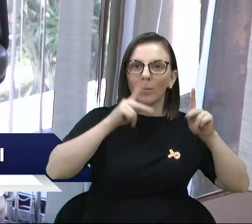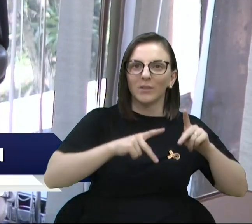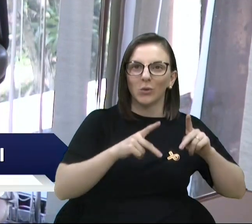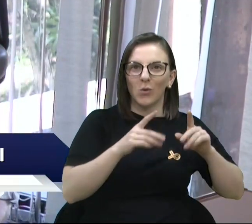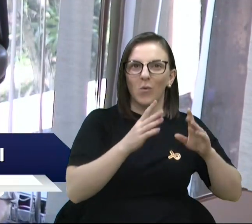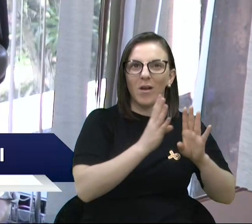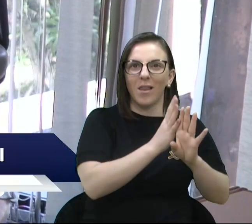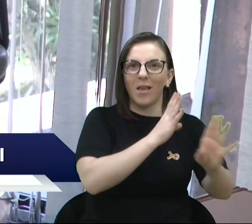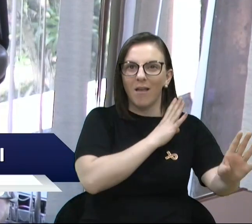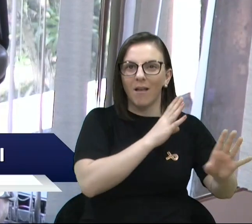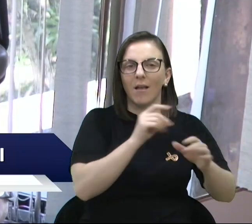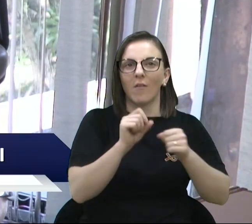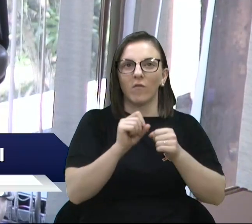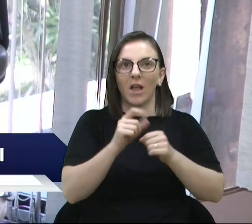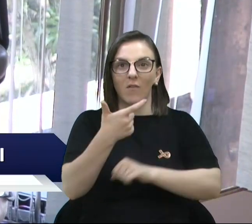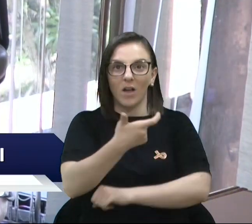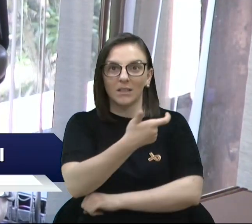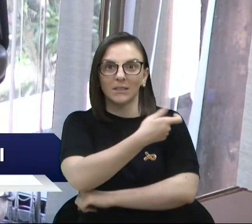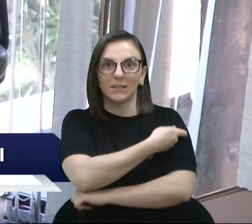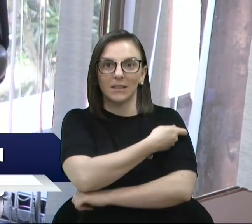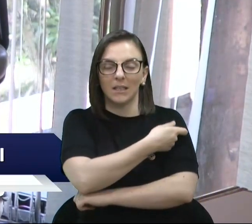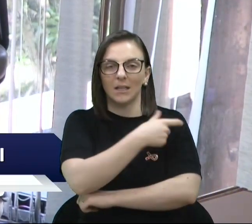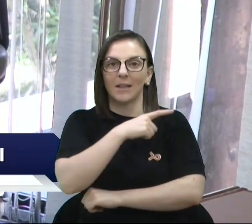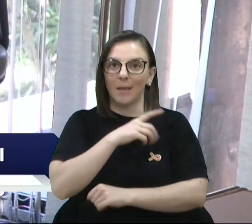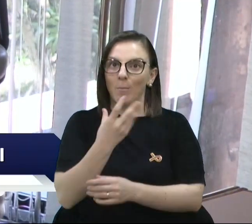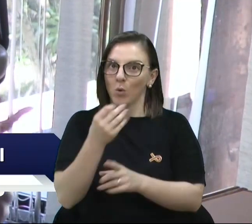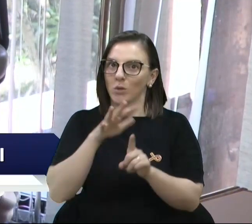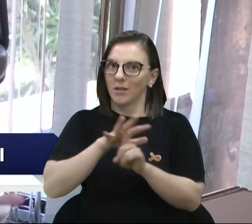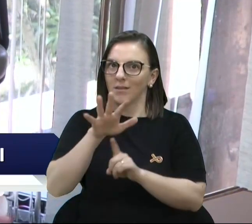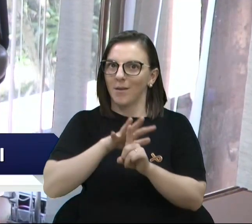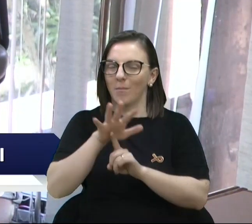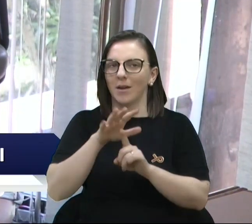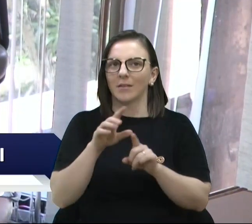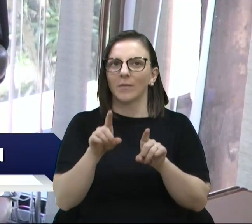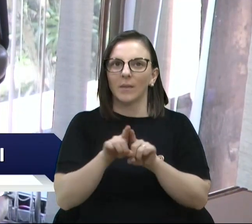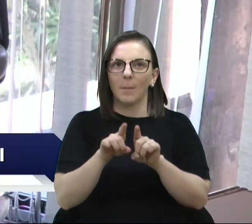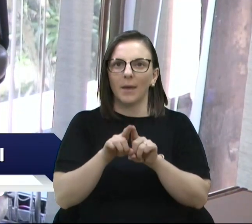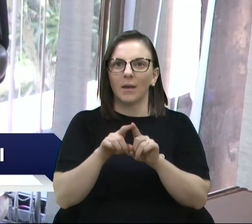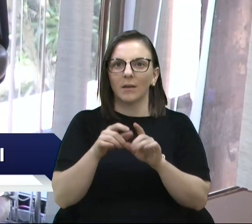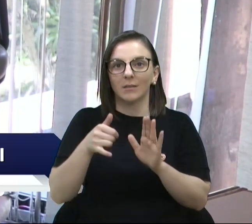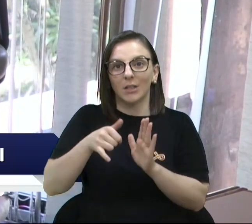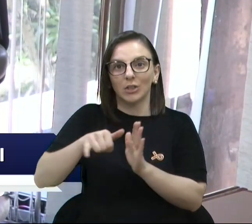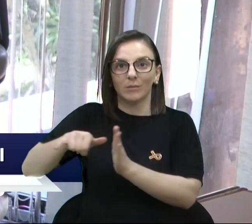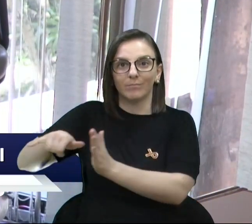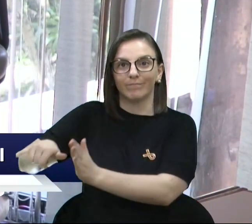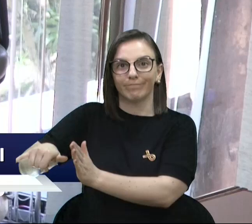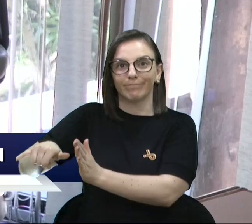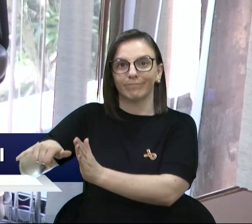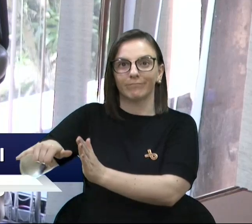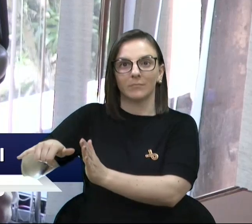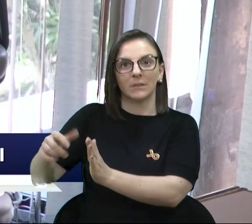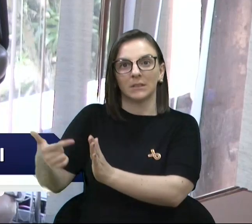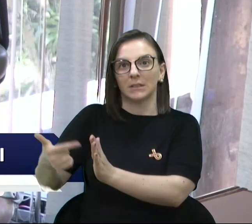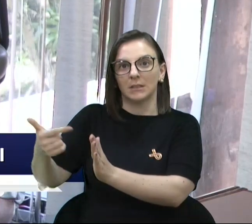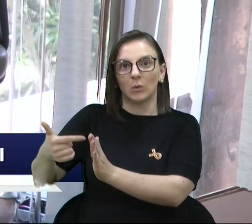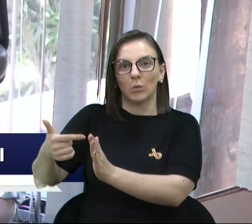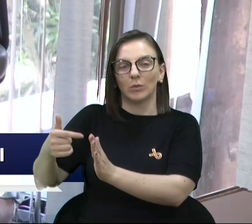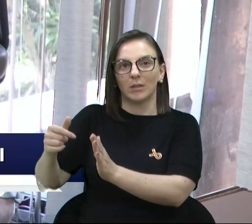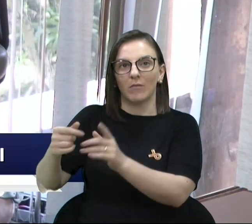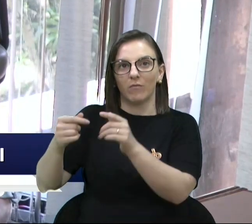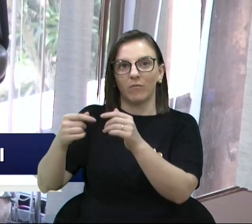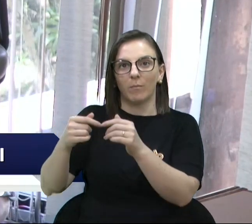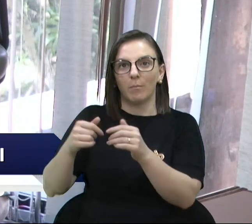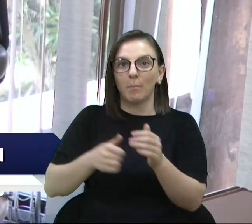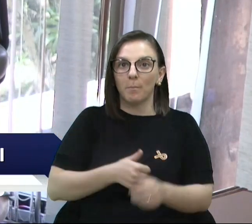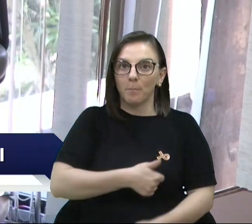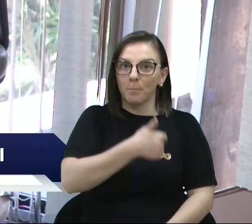fazendo a vacinação, que tem nos demandado bastante, e deixam, realmente, o telefone em segundo plano. Eles dão prioridade